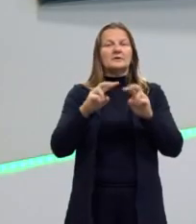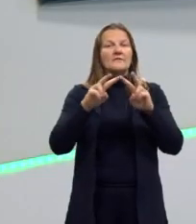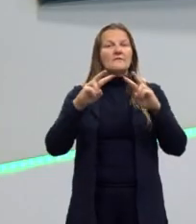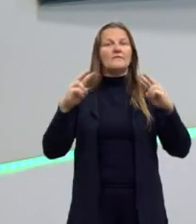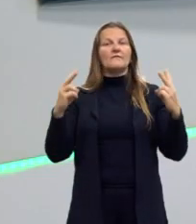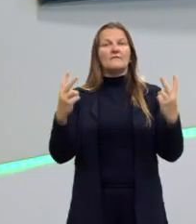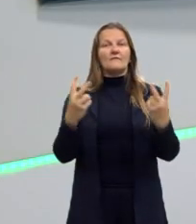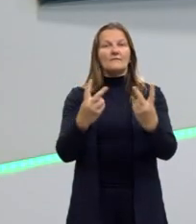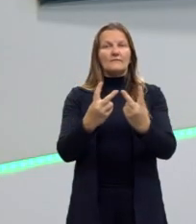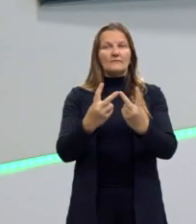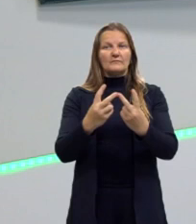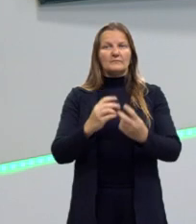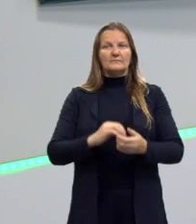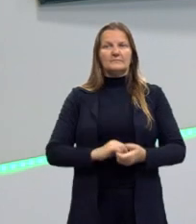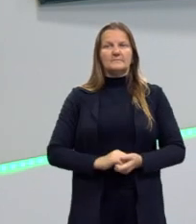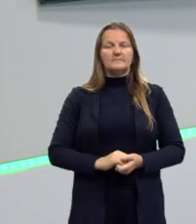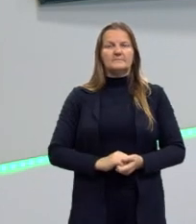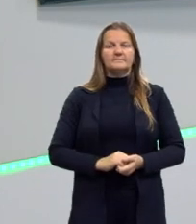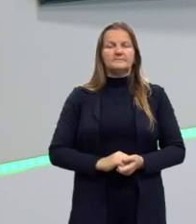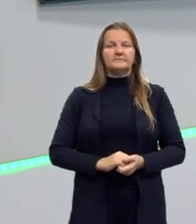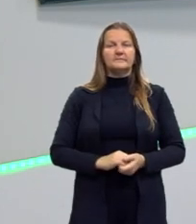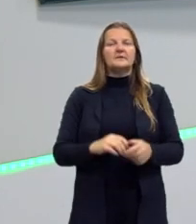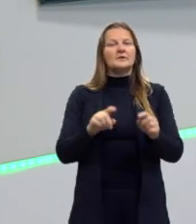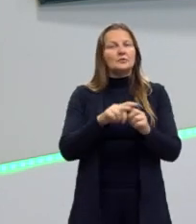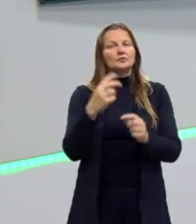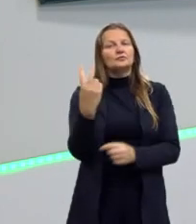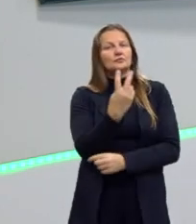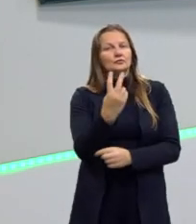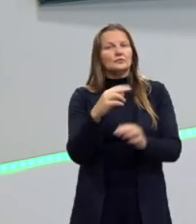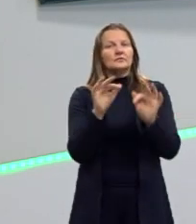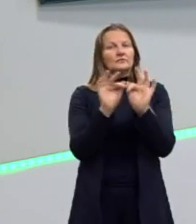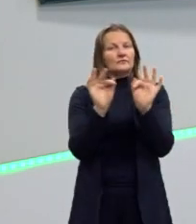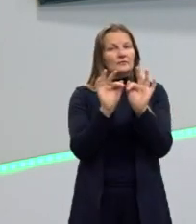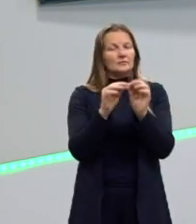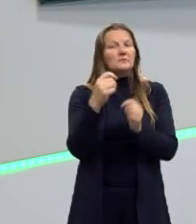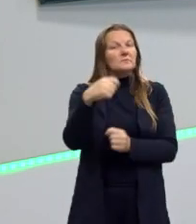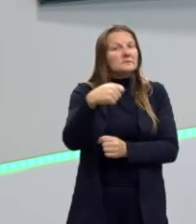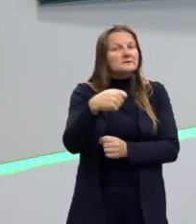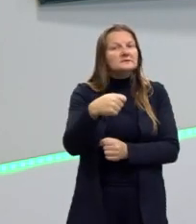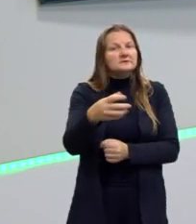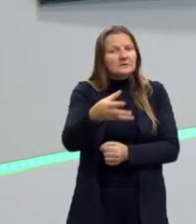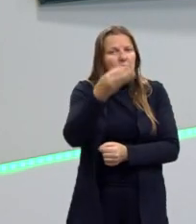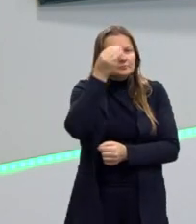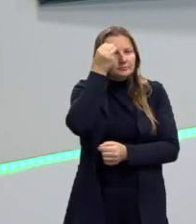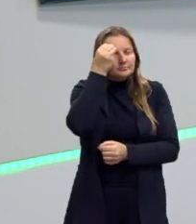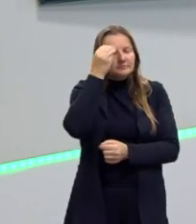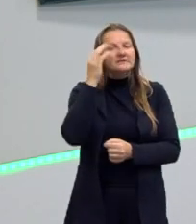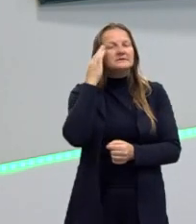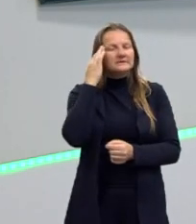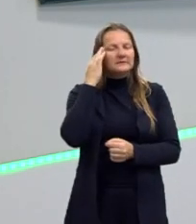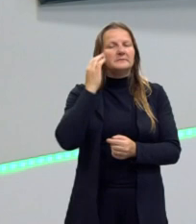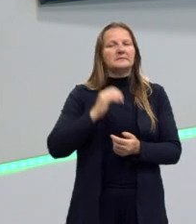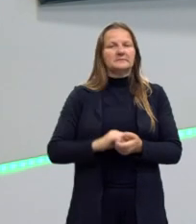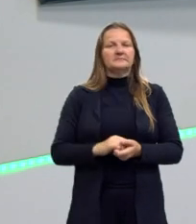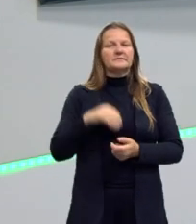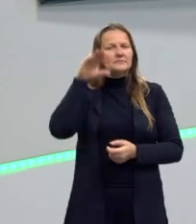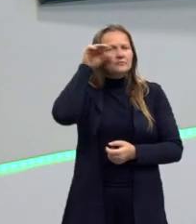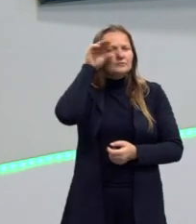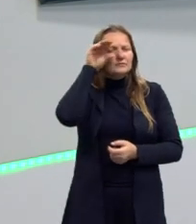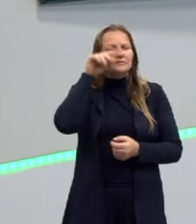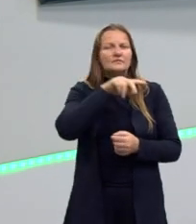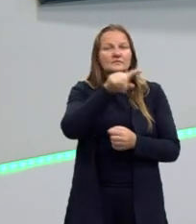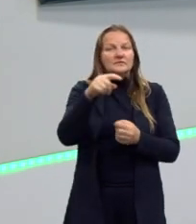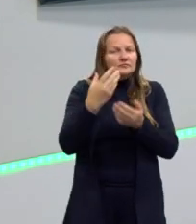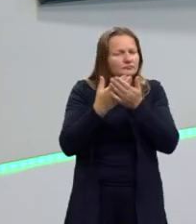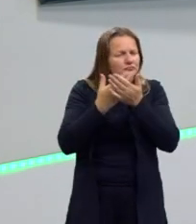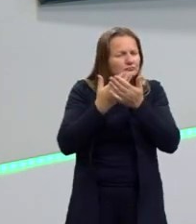então de volume. Então são essas duas fórmulas que vocês precisam, né, também ter aí nas observações de